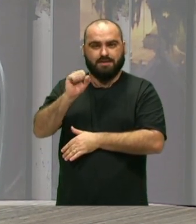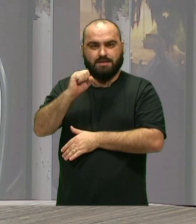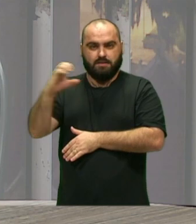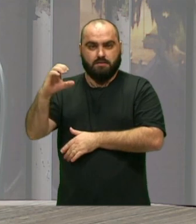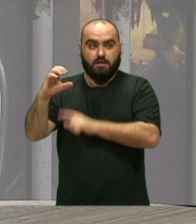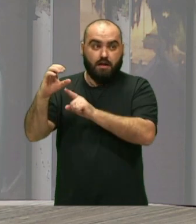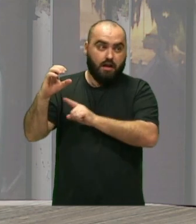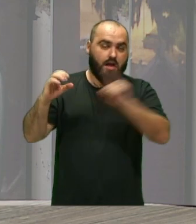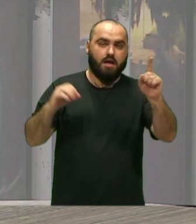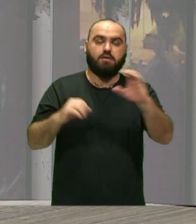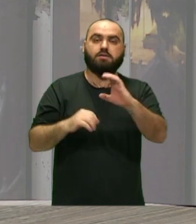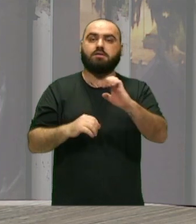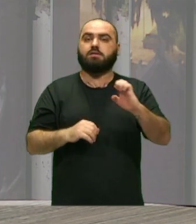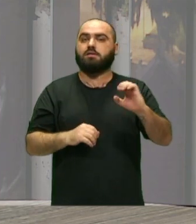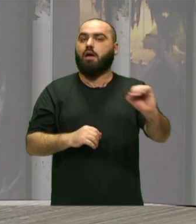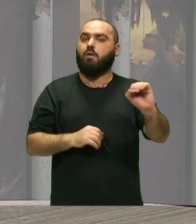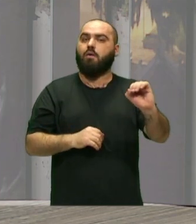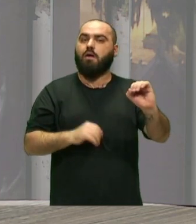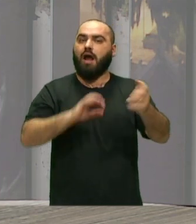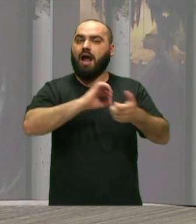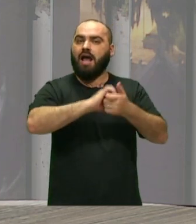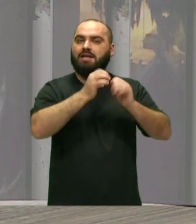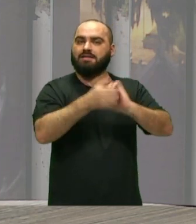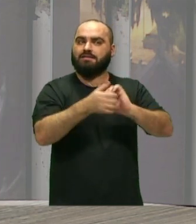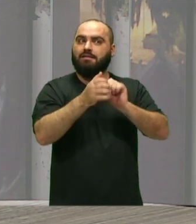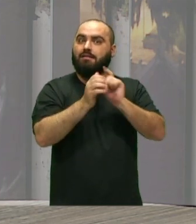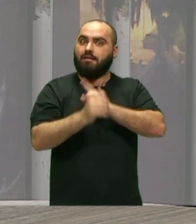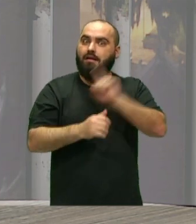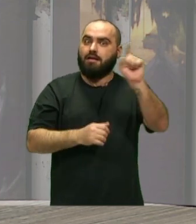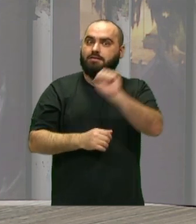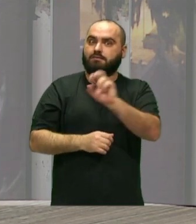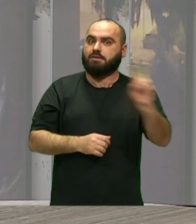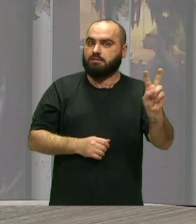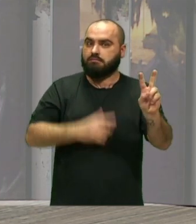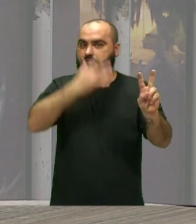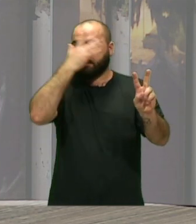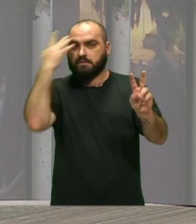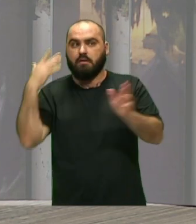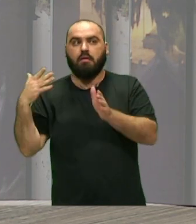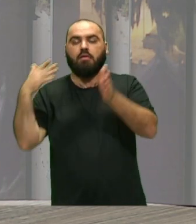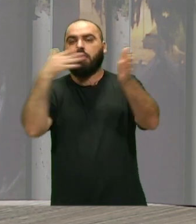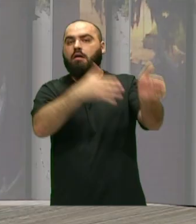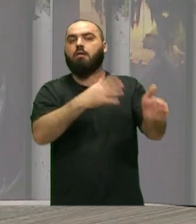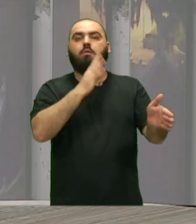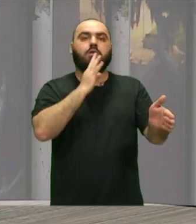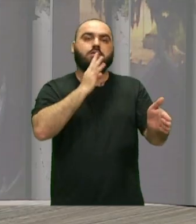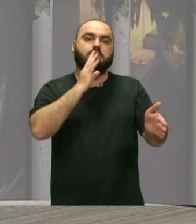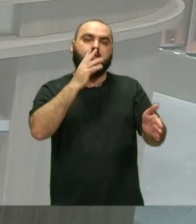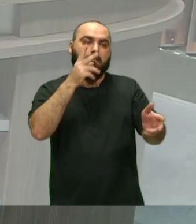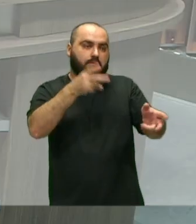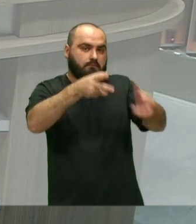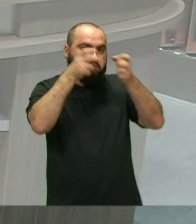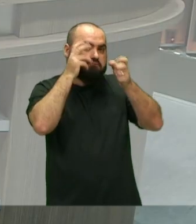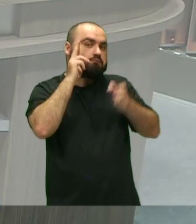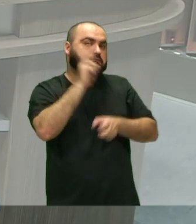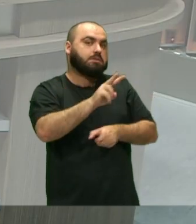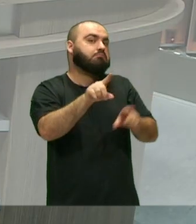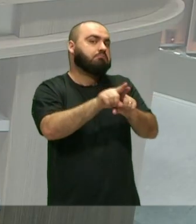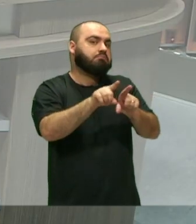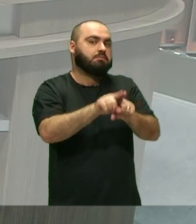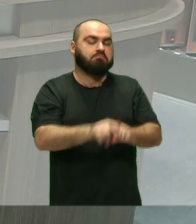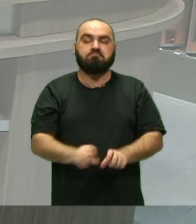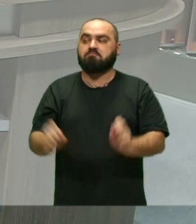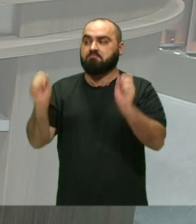no céu das artes como o pessoal chama normalmente e quem quiser passar lá pra conhecer pra ver também assistir tá convidado com